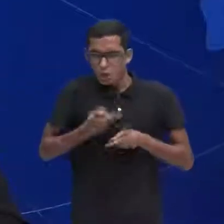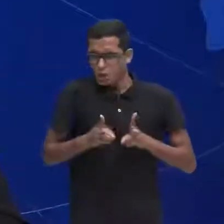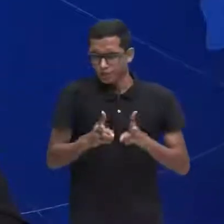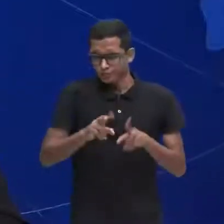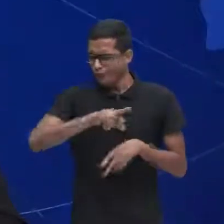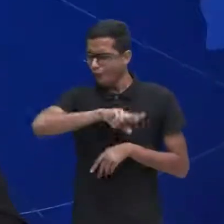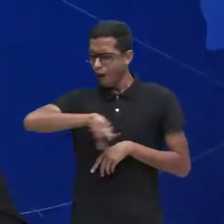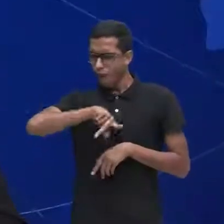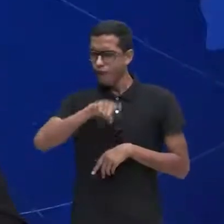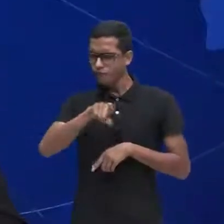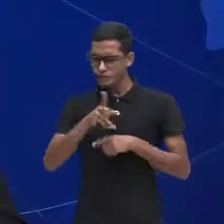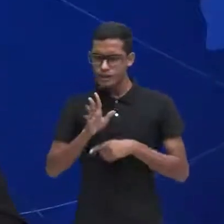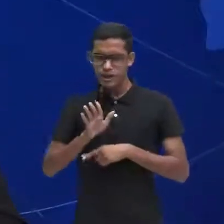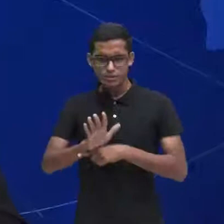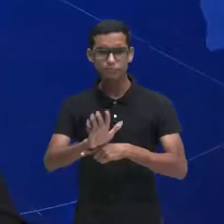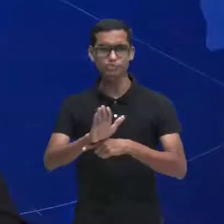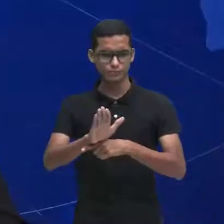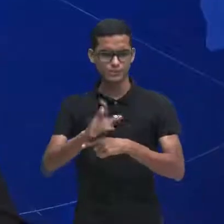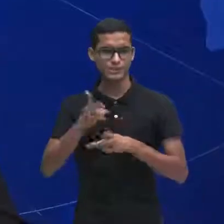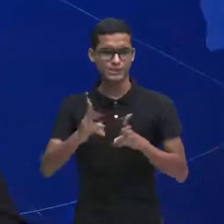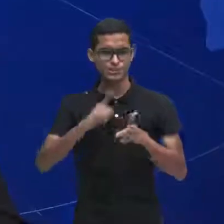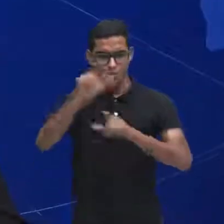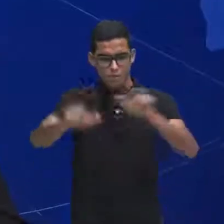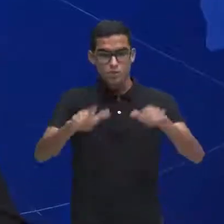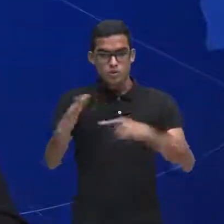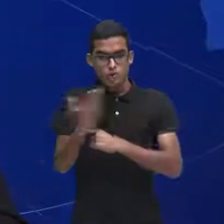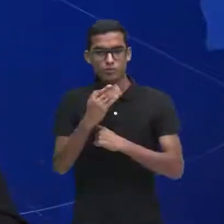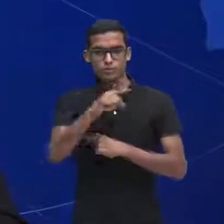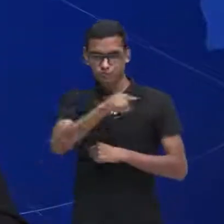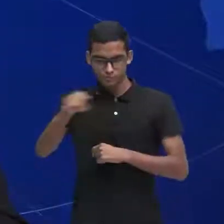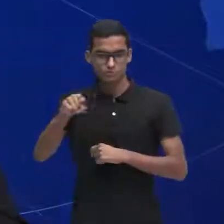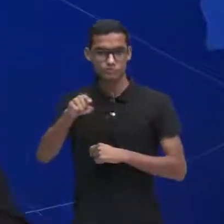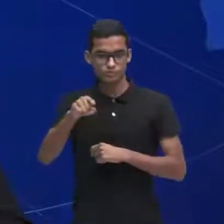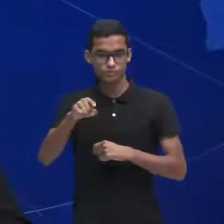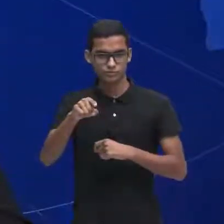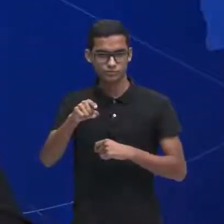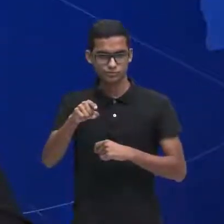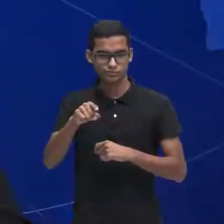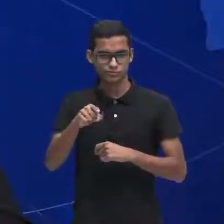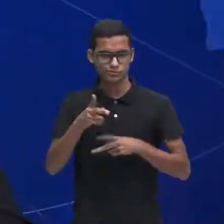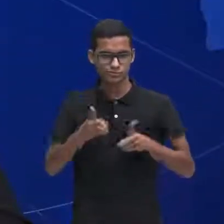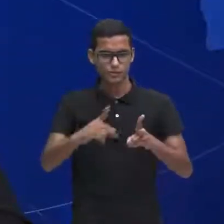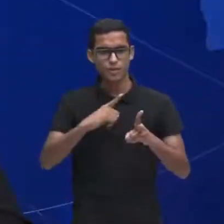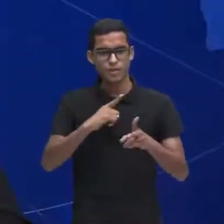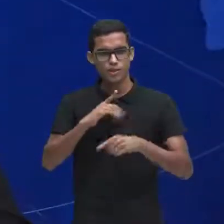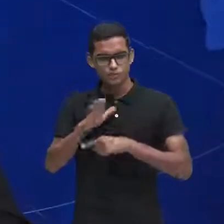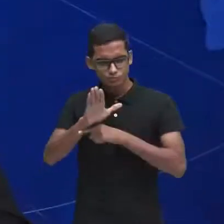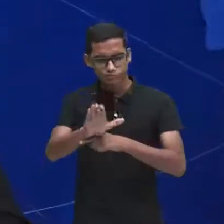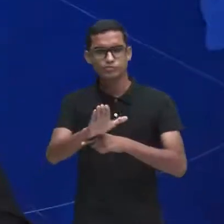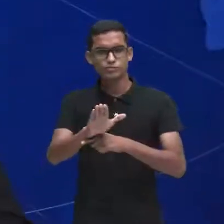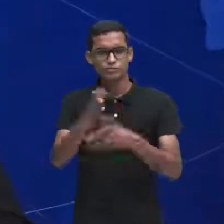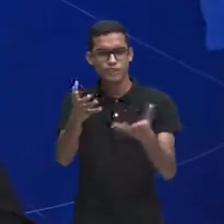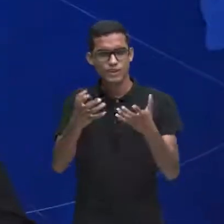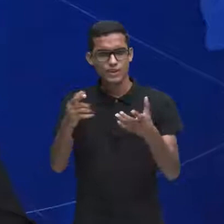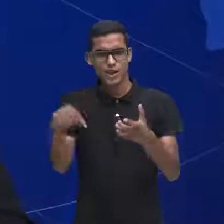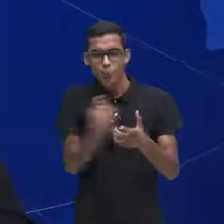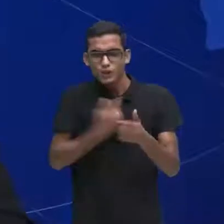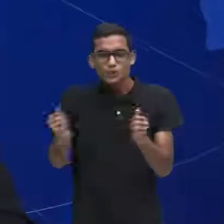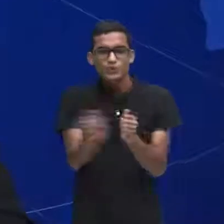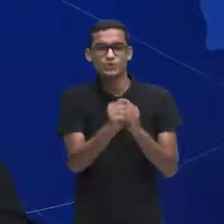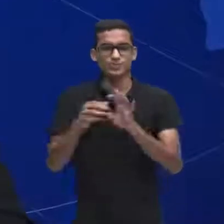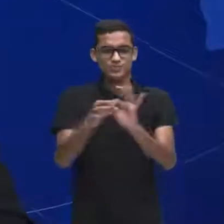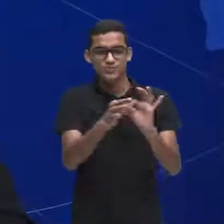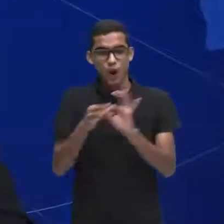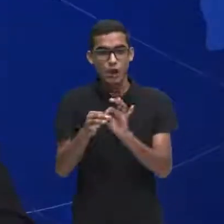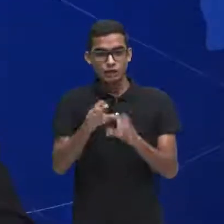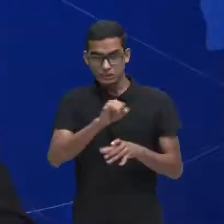ninguém pode te ajudar sempre tem alguém que pode nos ajudar e nós nunca estamos de fato sozinhos sempre tem alguém que quer nossa presença se